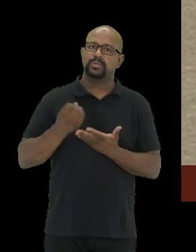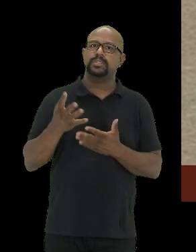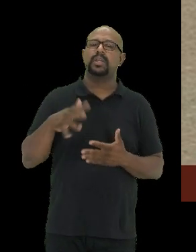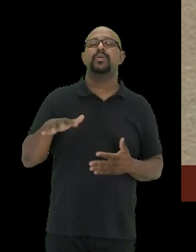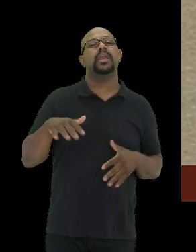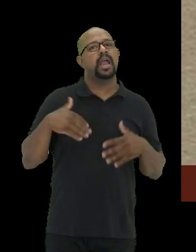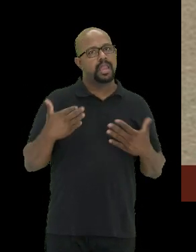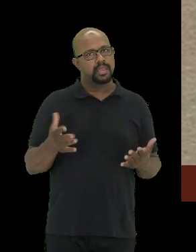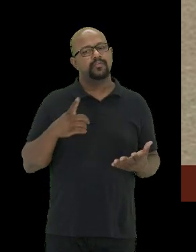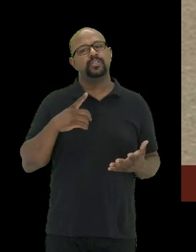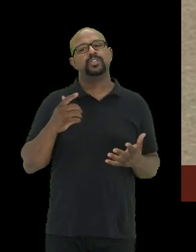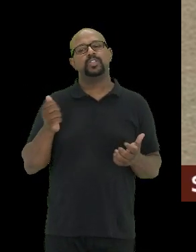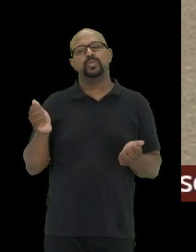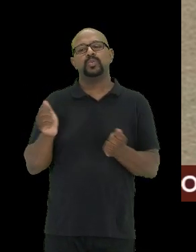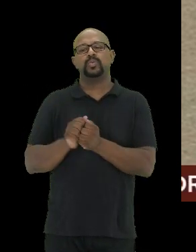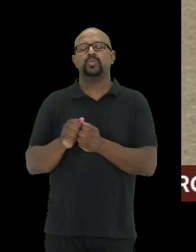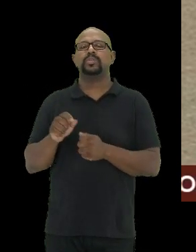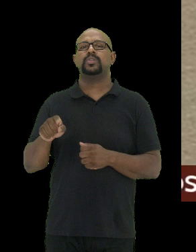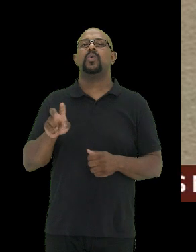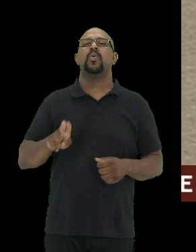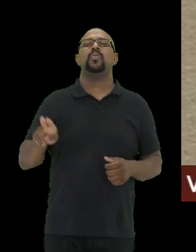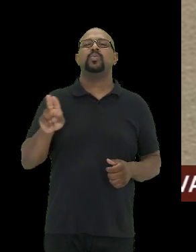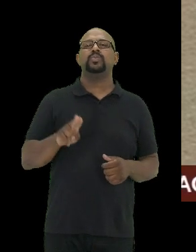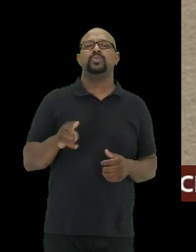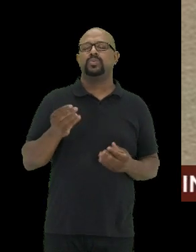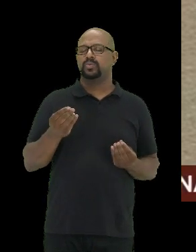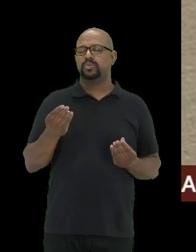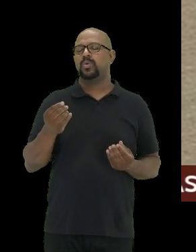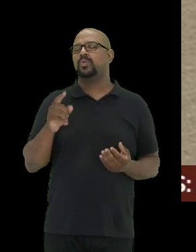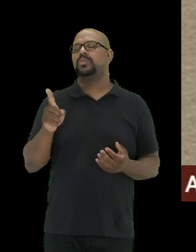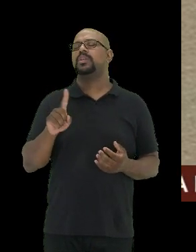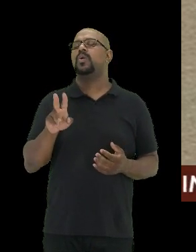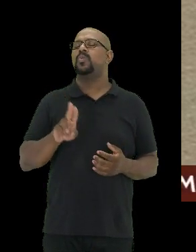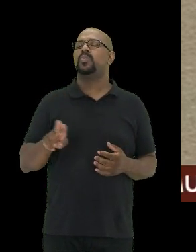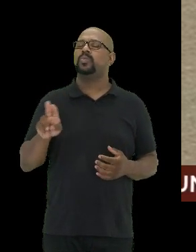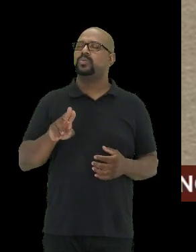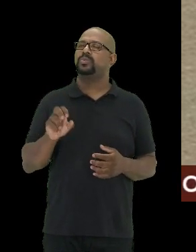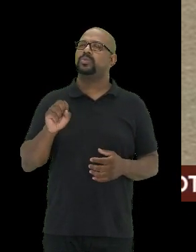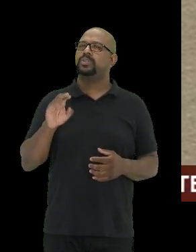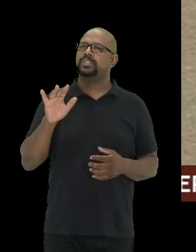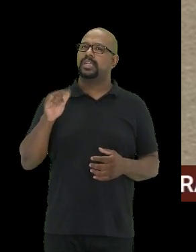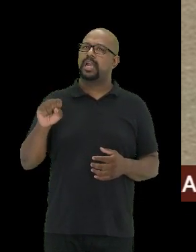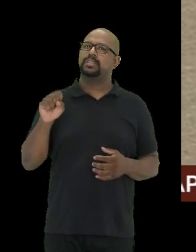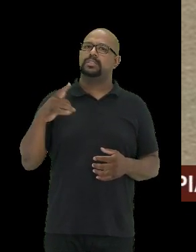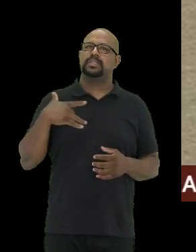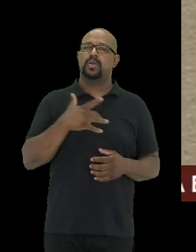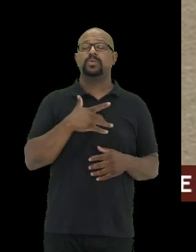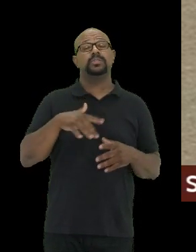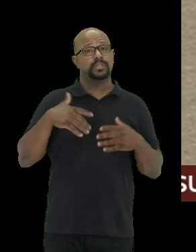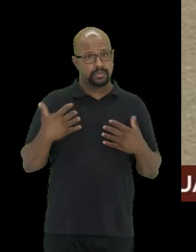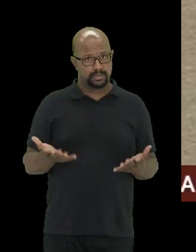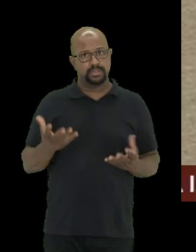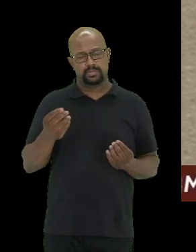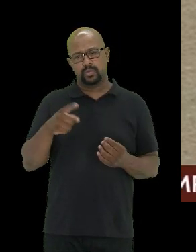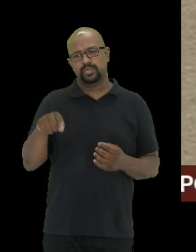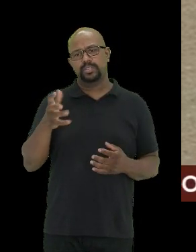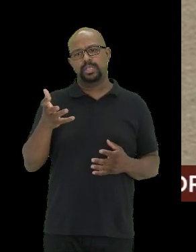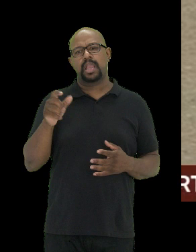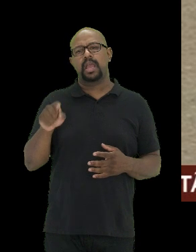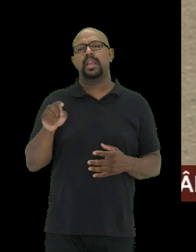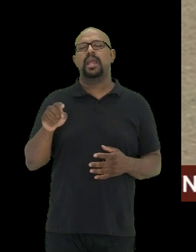E aí você junta isso com o uso inconsistente ou não uso das medidas sociais, de saúde pública, e por isso que isso que a gente está falando é